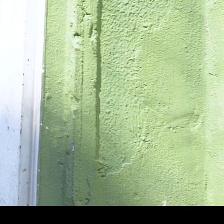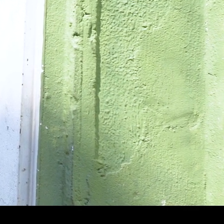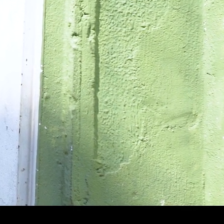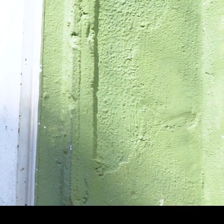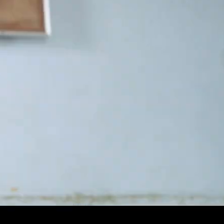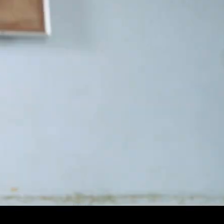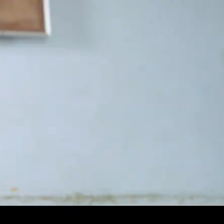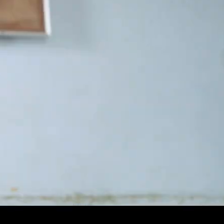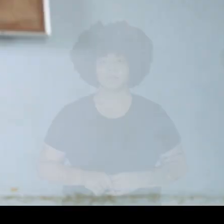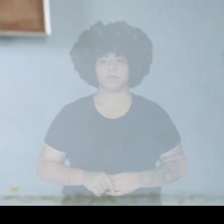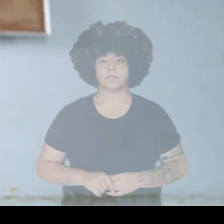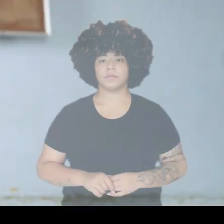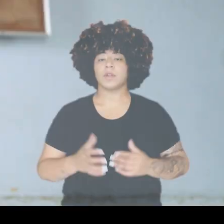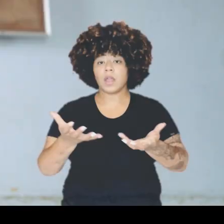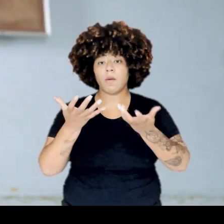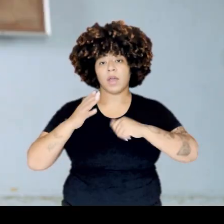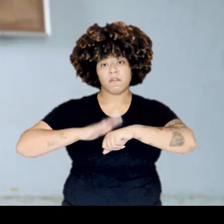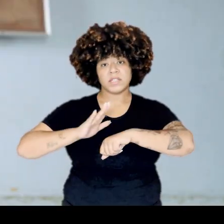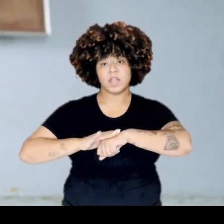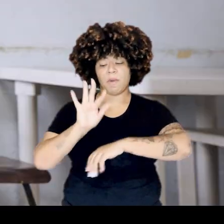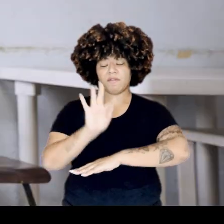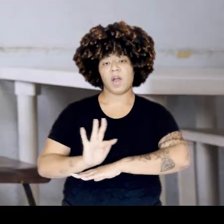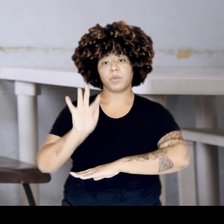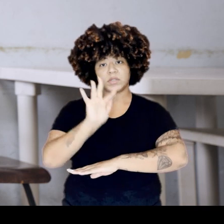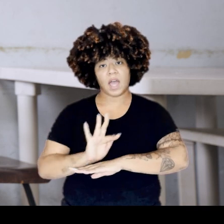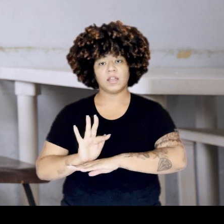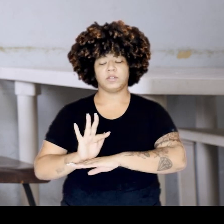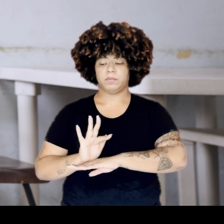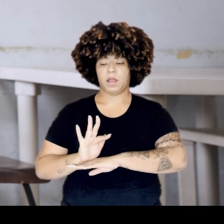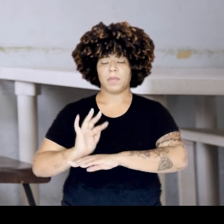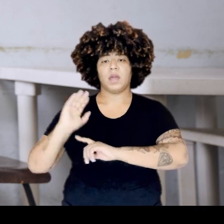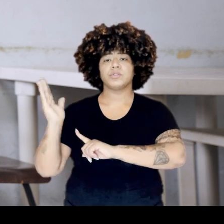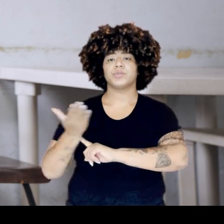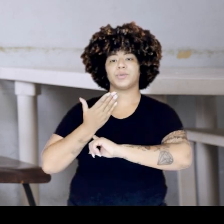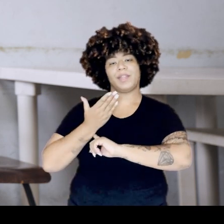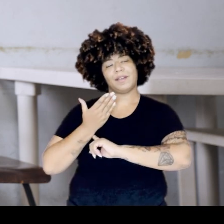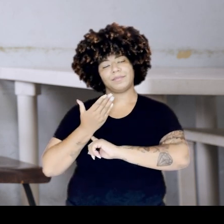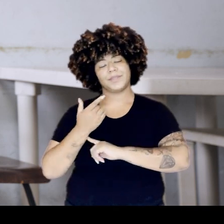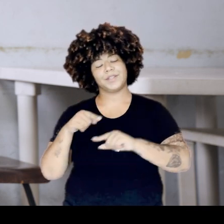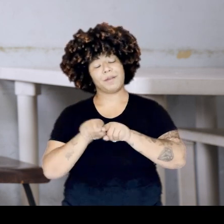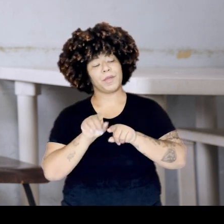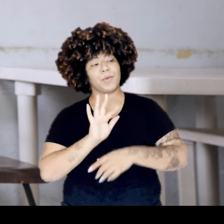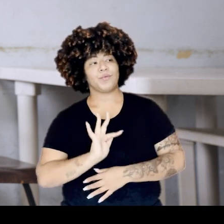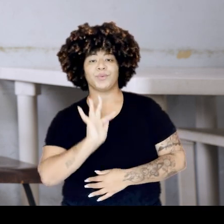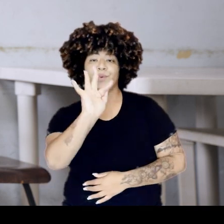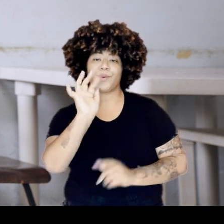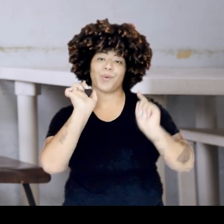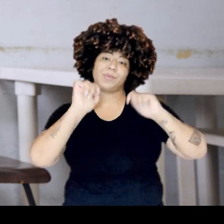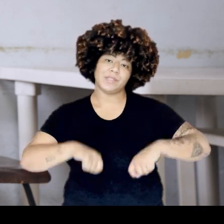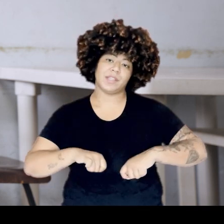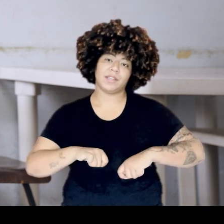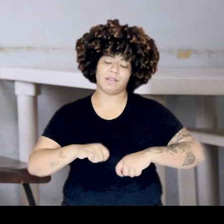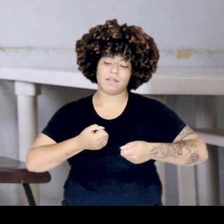Eu quero poder fazer uma faculdade aí muito boa, para poder me ajudar no meu futuro, para eu conseguir dar uma